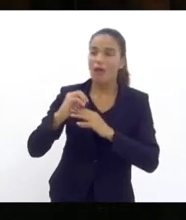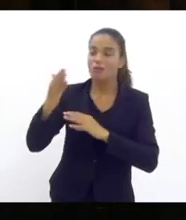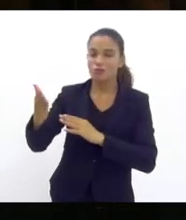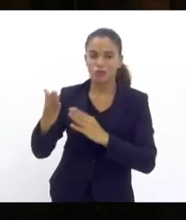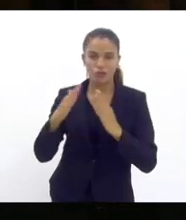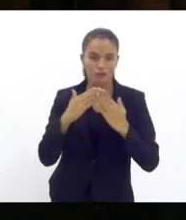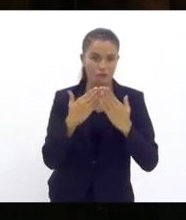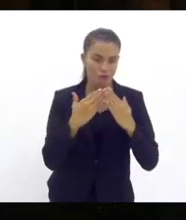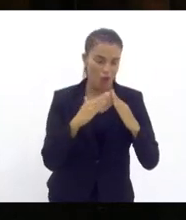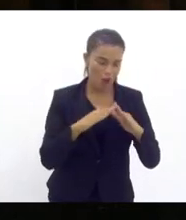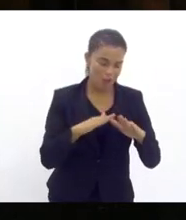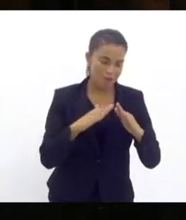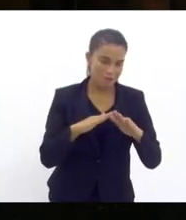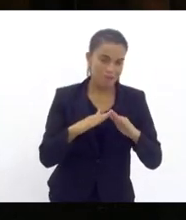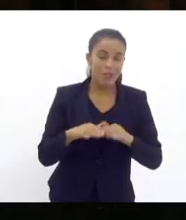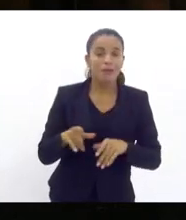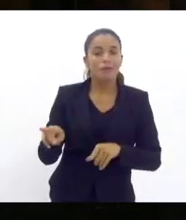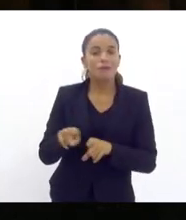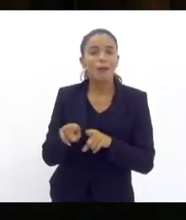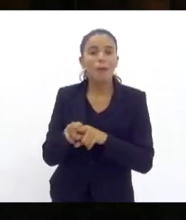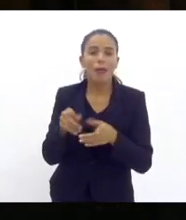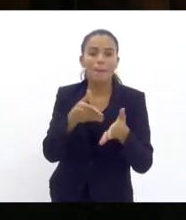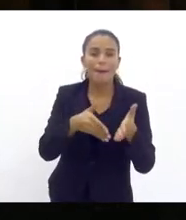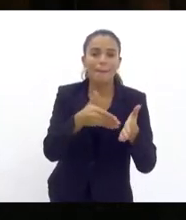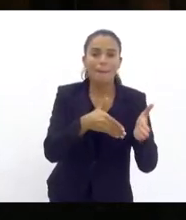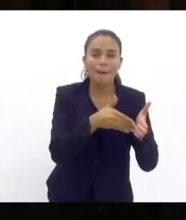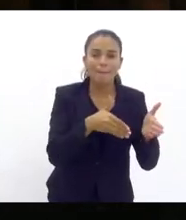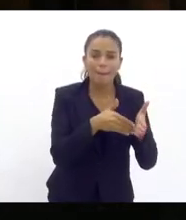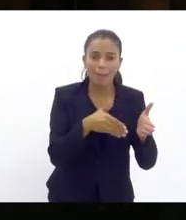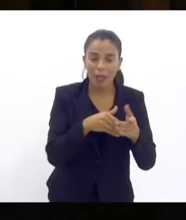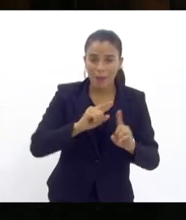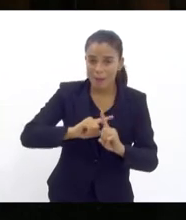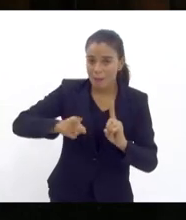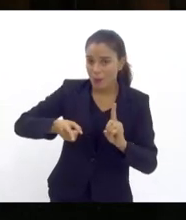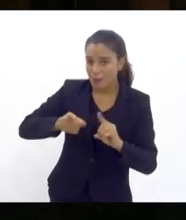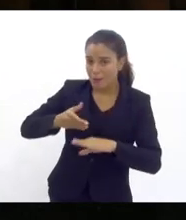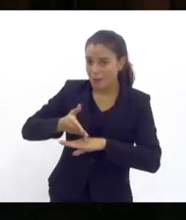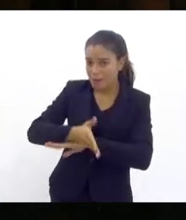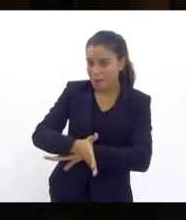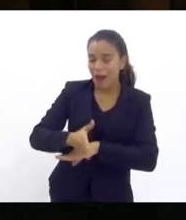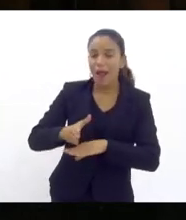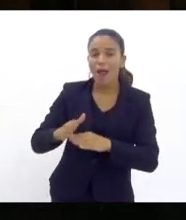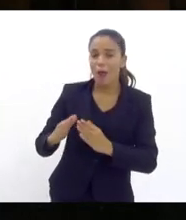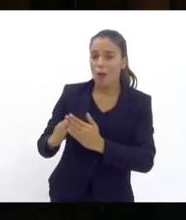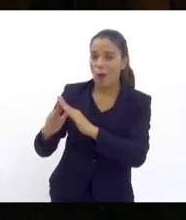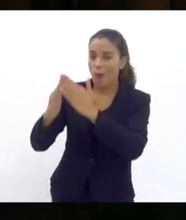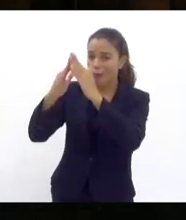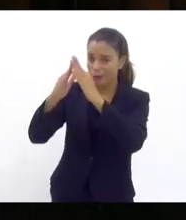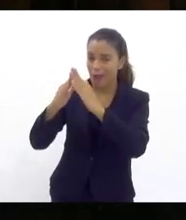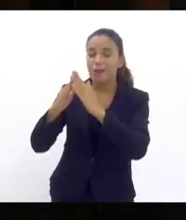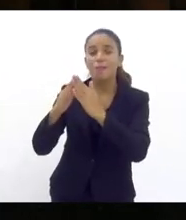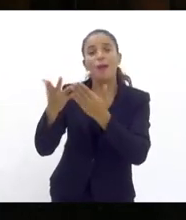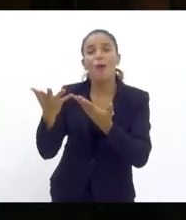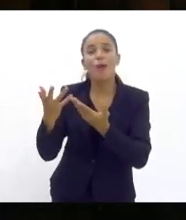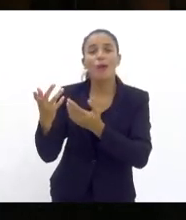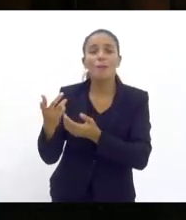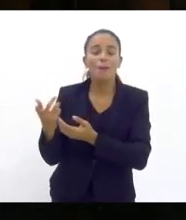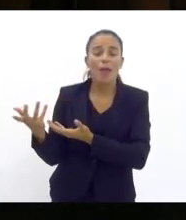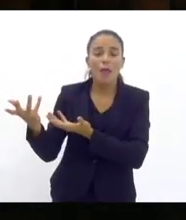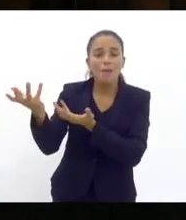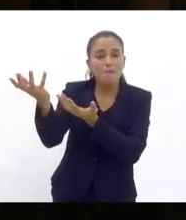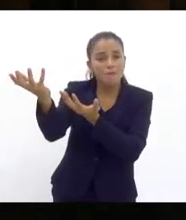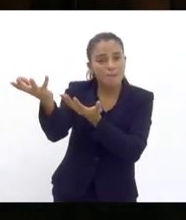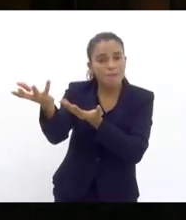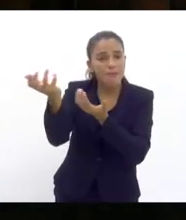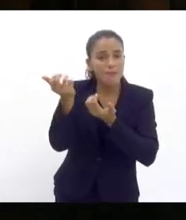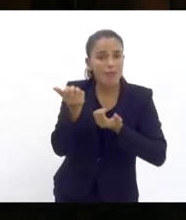domicílio que são impedidos de chegar e entrar em algumas comunidades para retirar os pacientes para pegar os pacientes